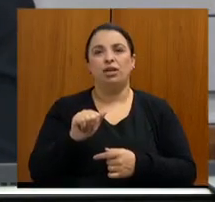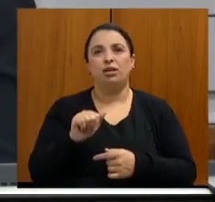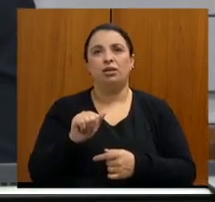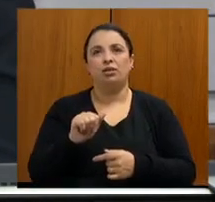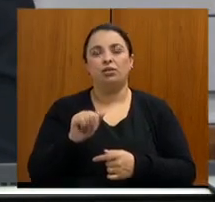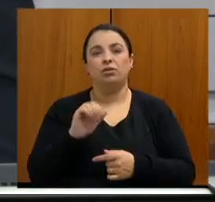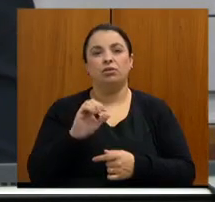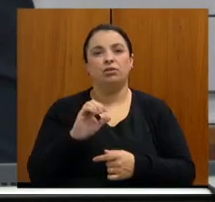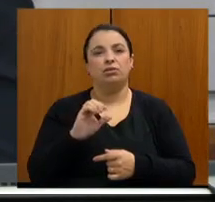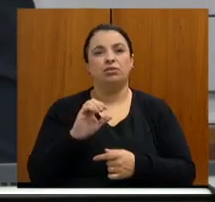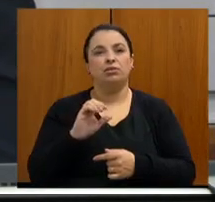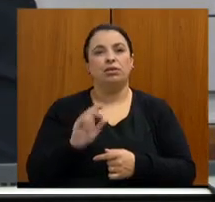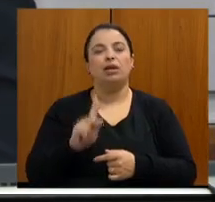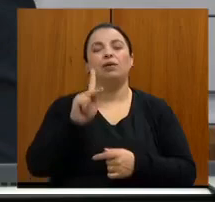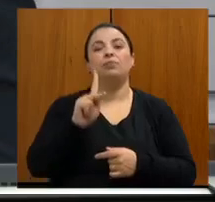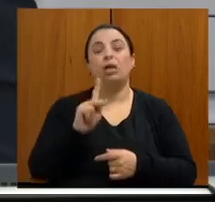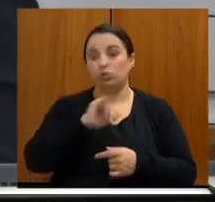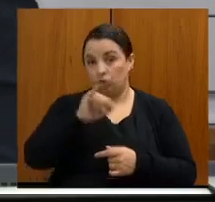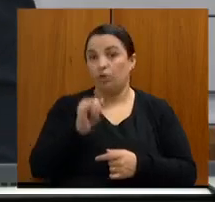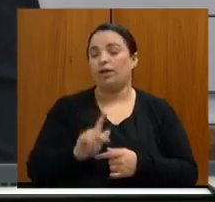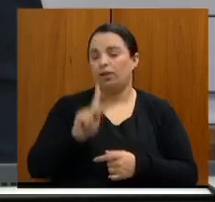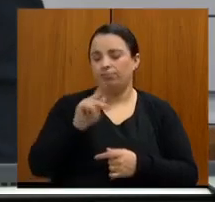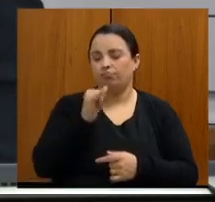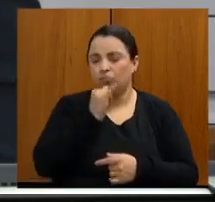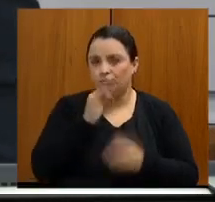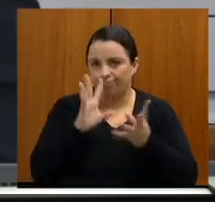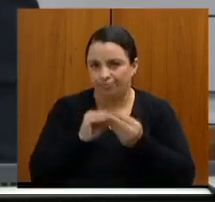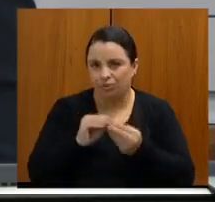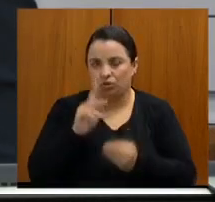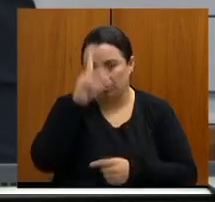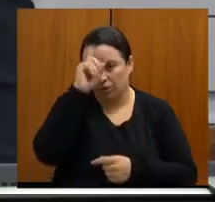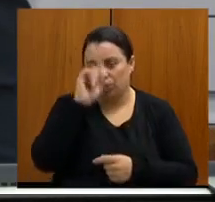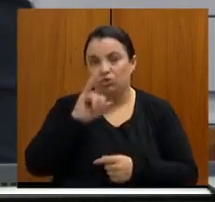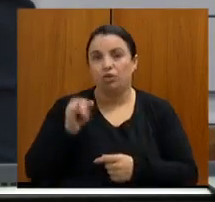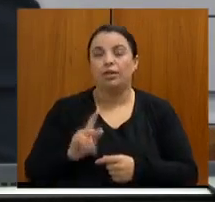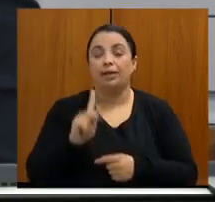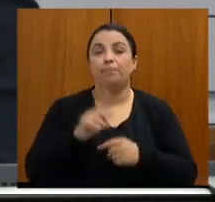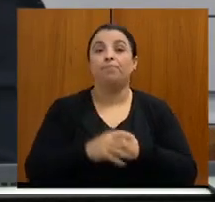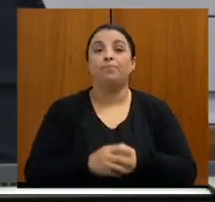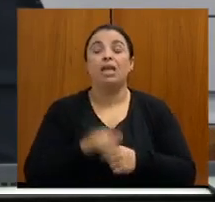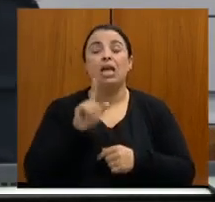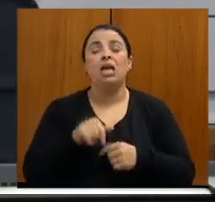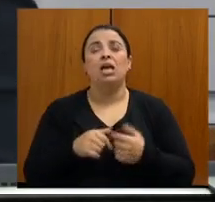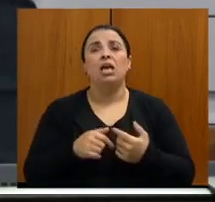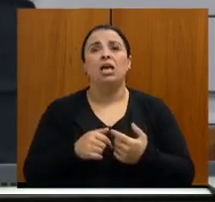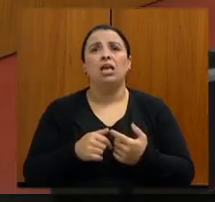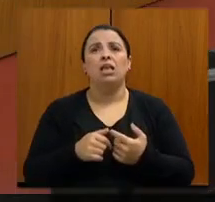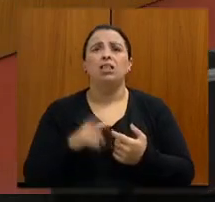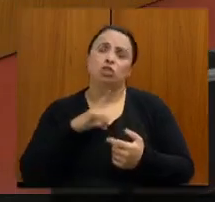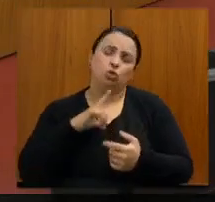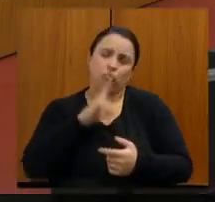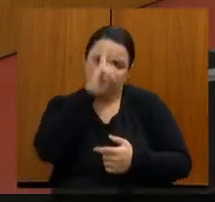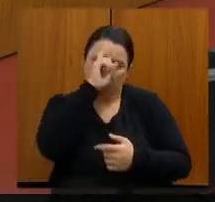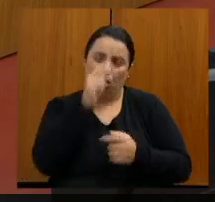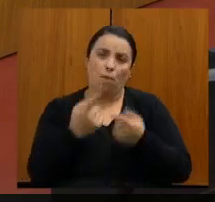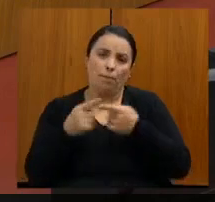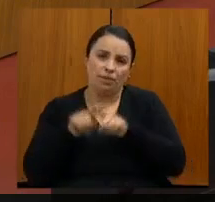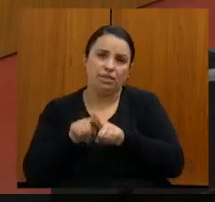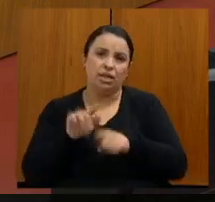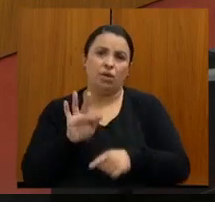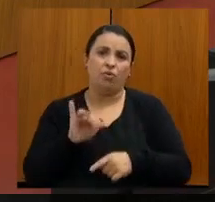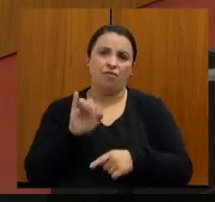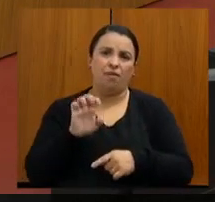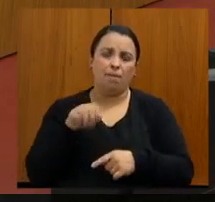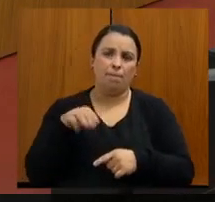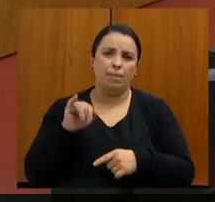cirurgia acontecia no Alberto Cavalcanti da FEMIGA, ganhava cinco, seis vezes mais do que a gente. Como era o hospital da FEMIGA, a gente fazia cirurgia porque o Estado